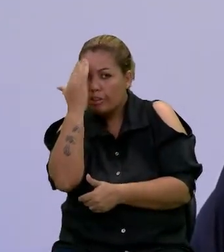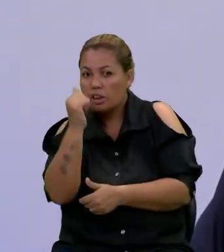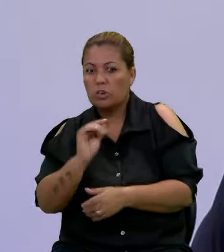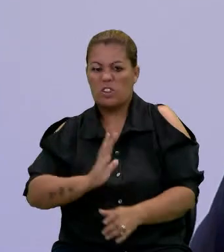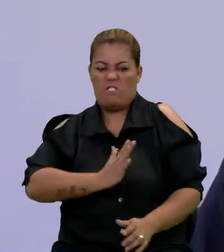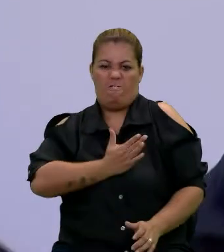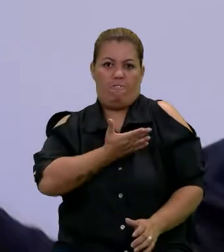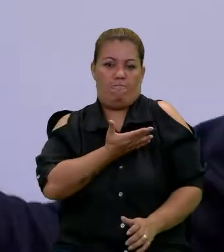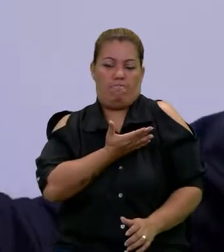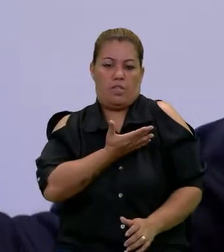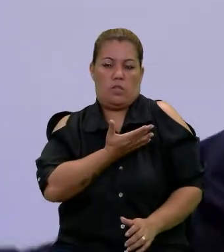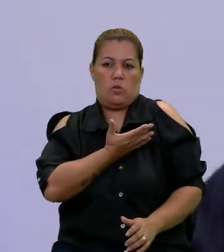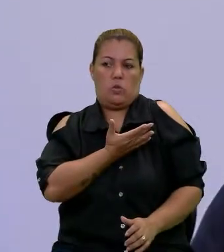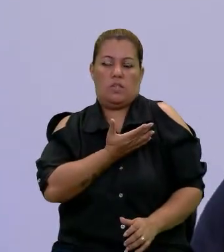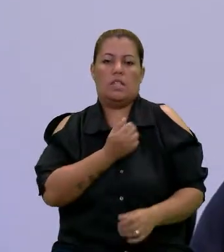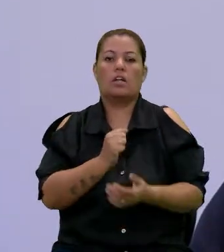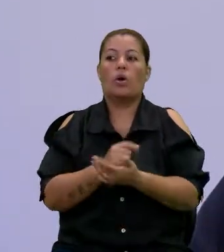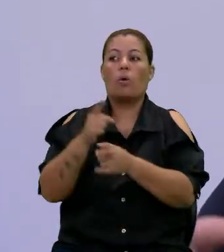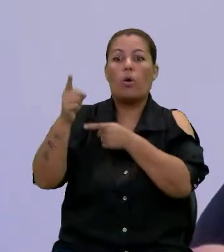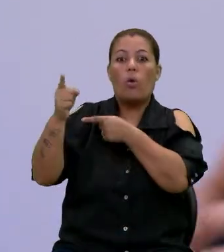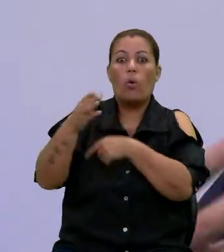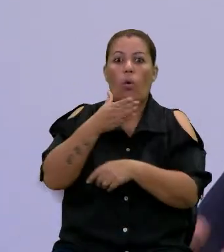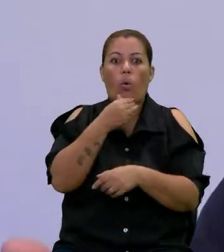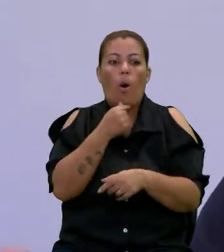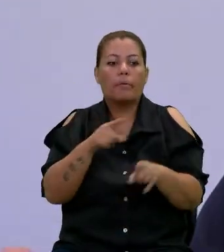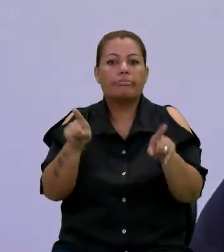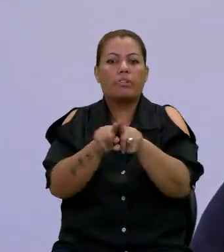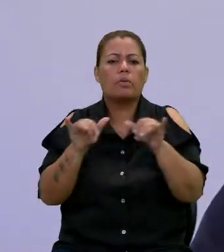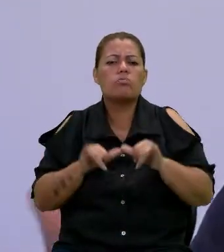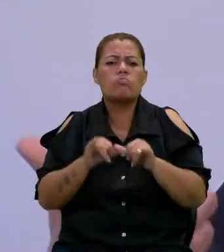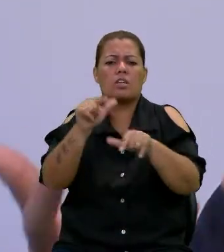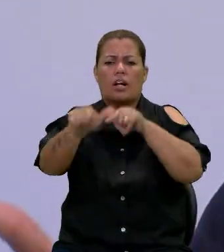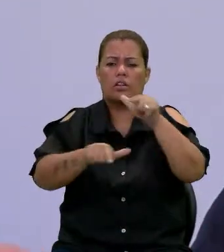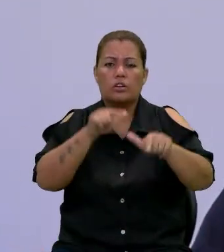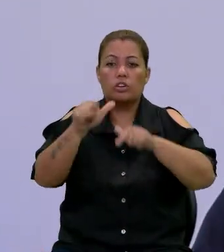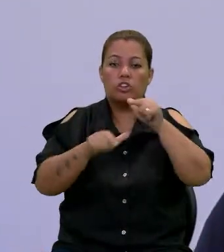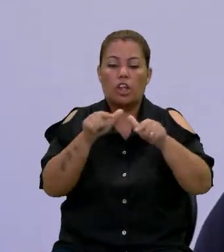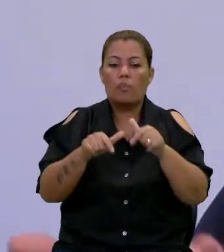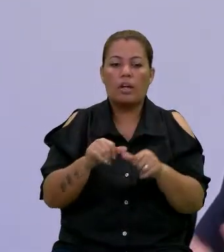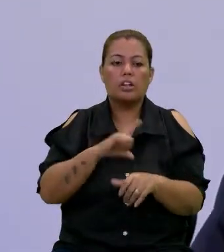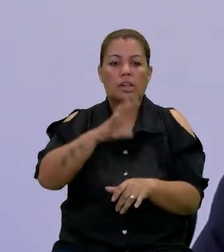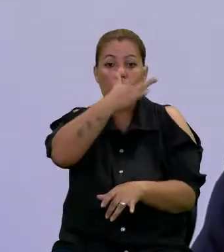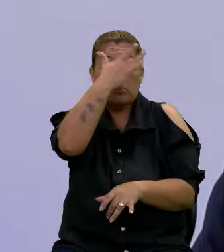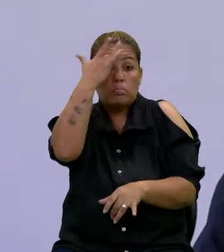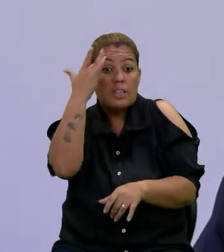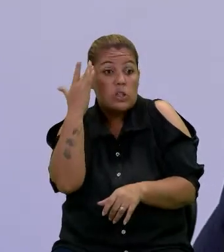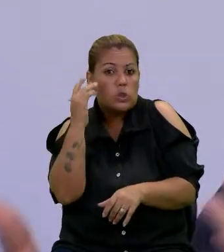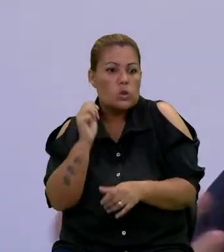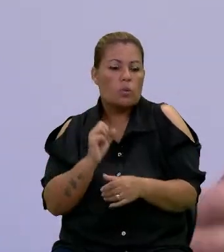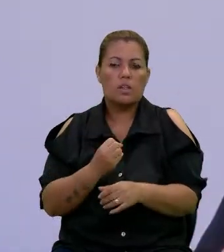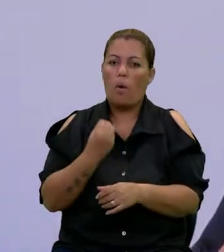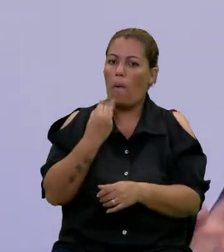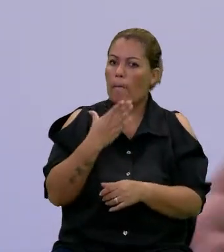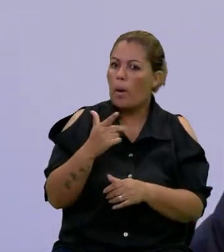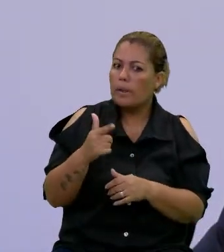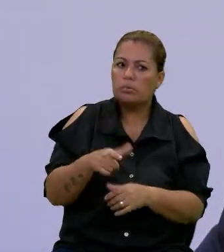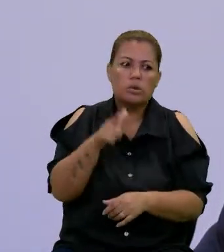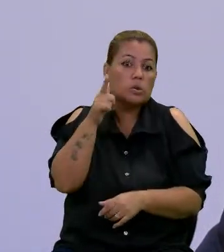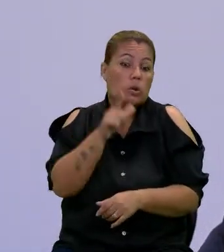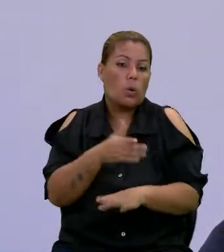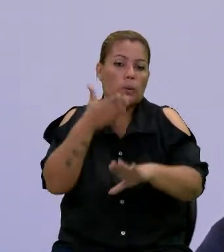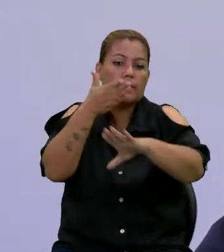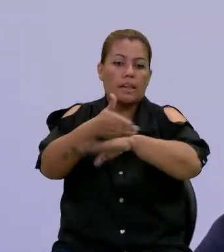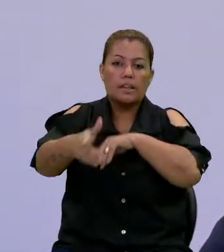de preconceito, como o Clemente coloca a questão do mercado de trabalho, nós temos pessoas qualificadas, mas não conseguem